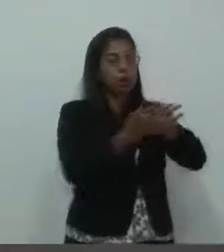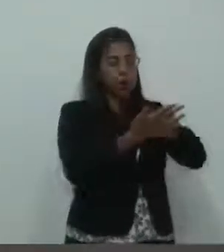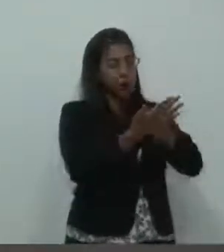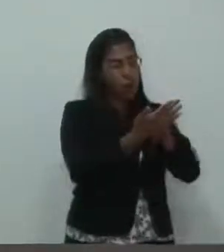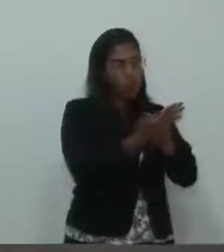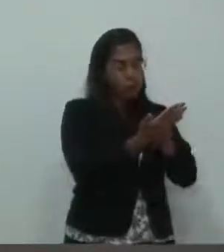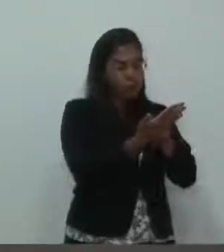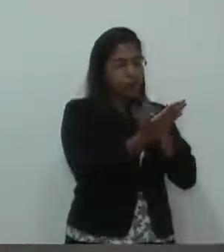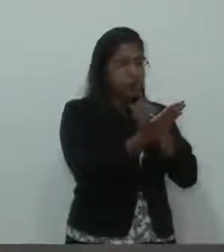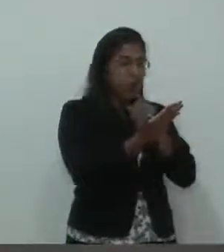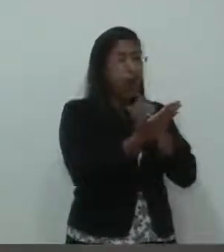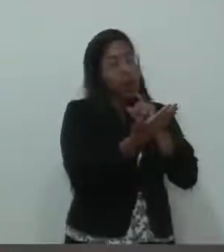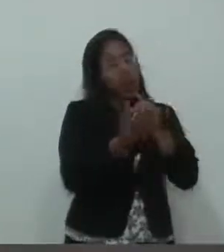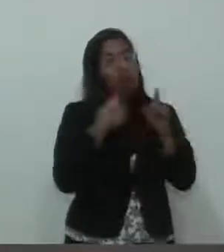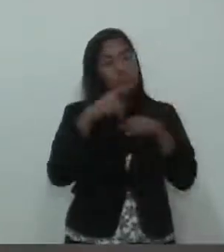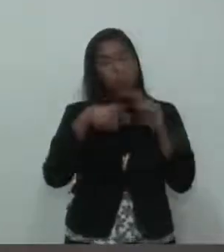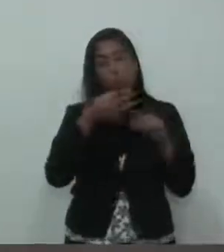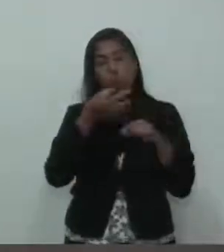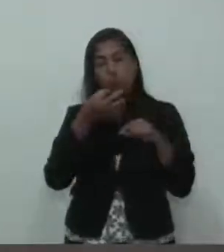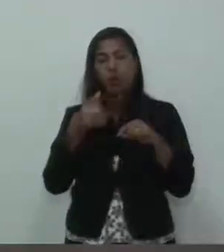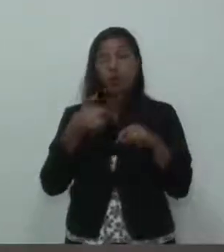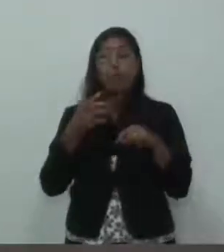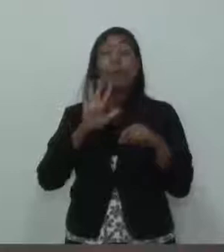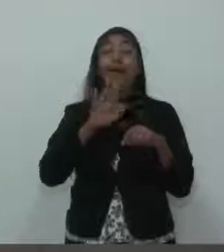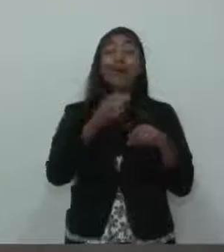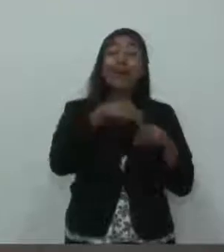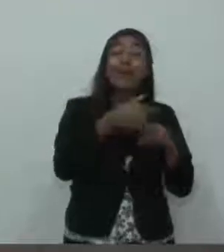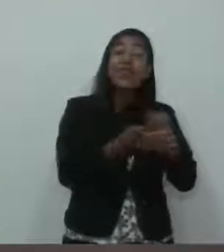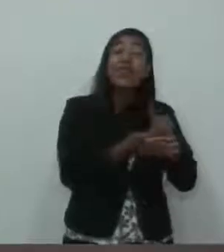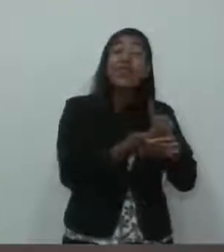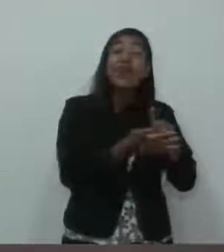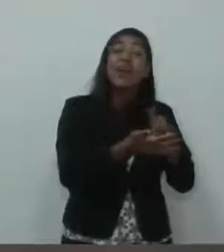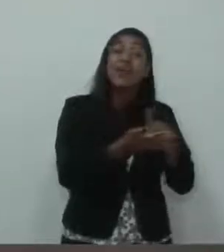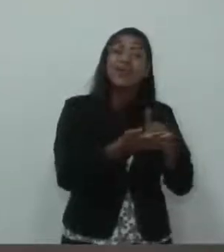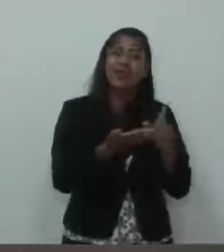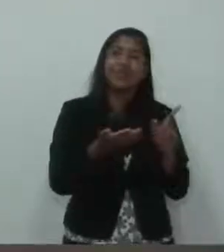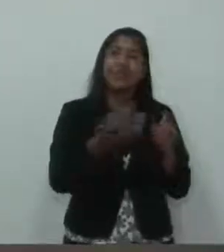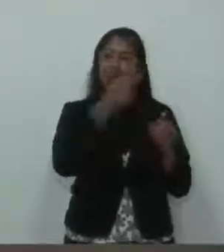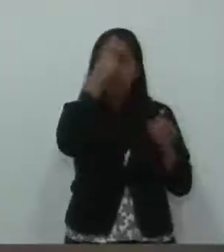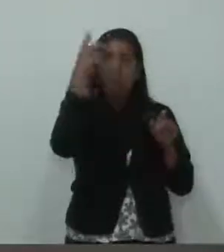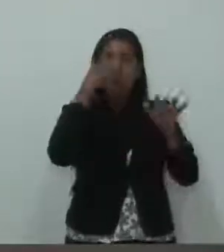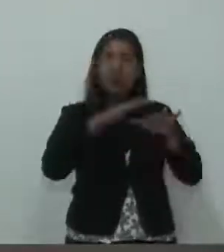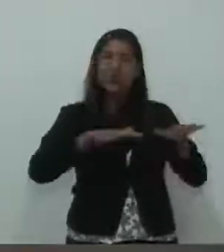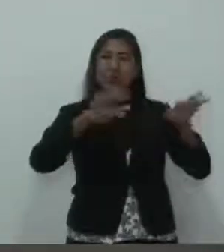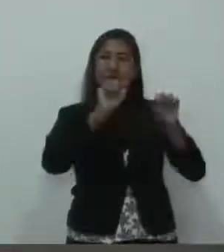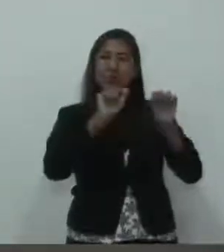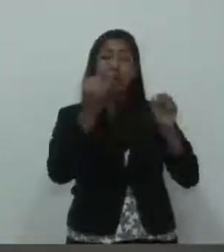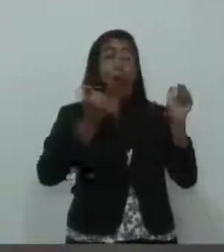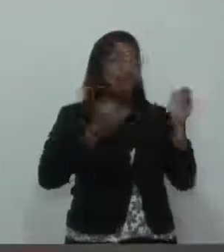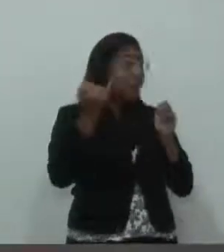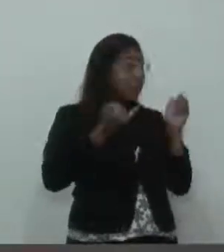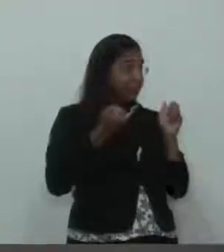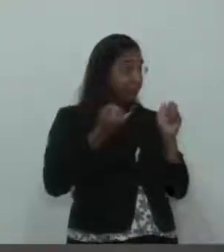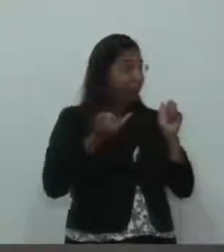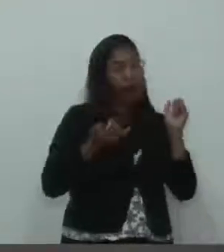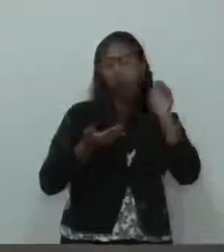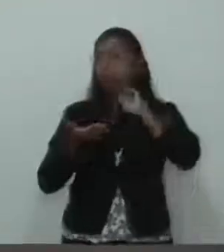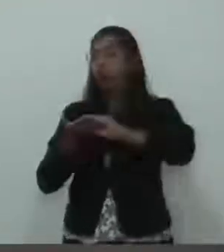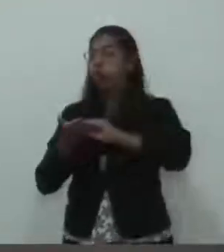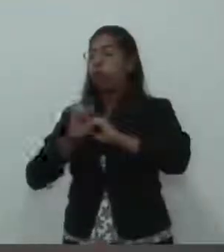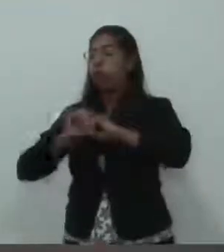o quê, falaram o quê, ouvir dizer. Muitas vezes há uma grande diferença entre fatos e versões.